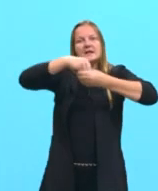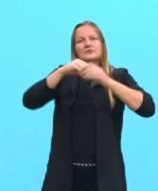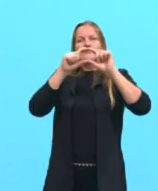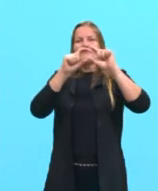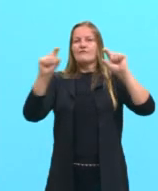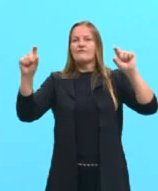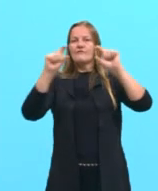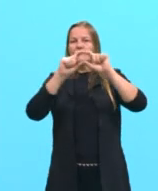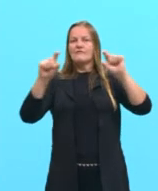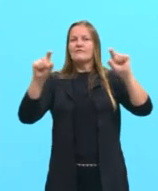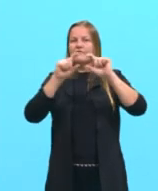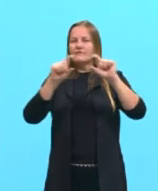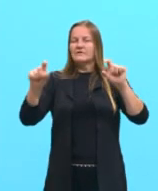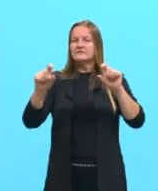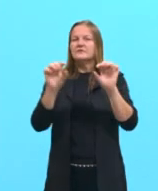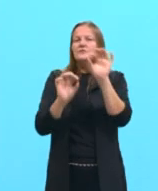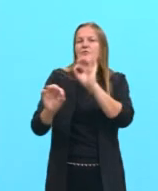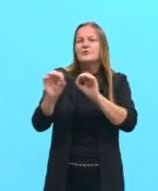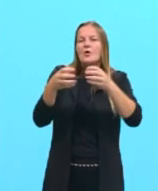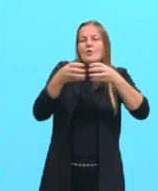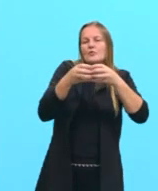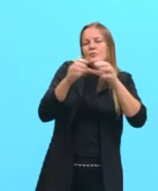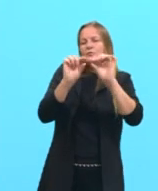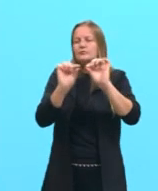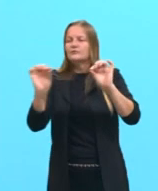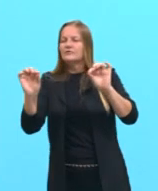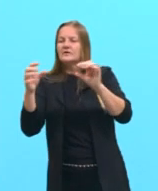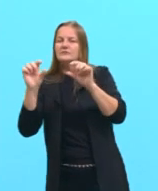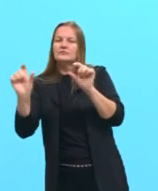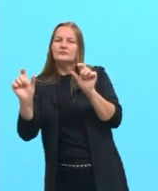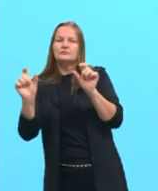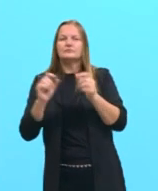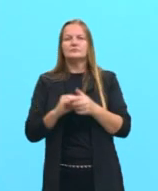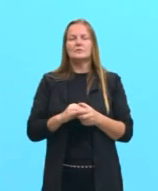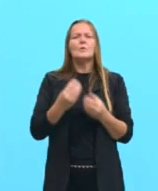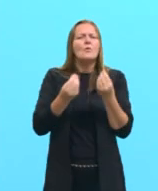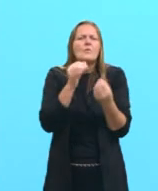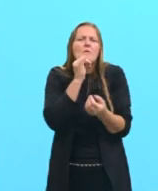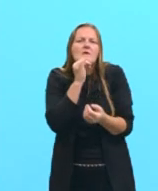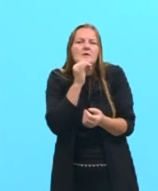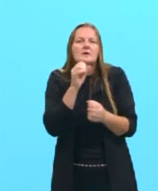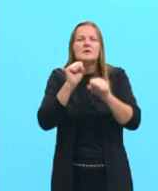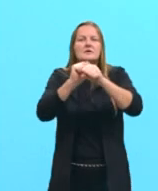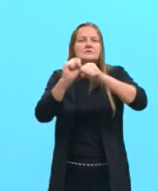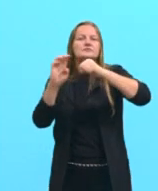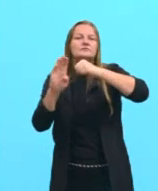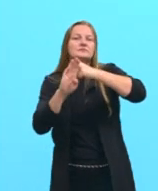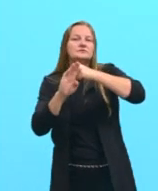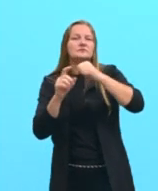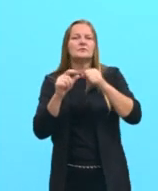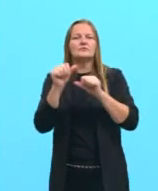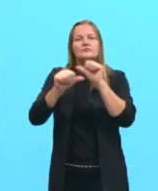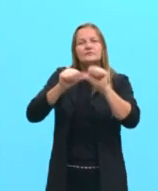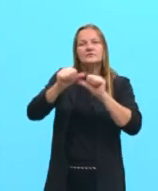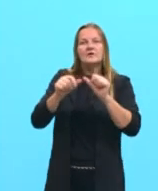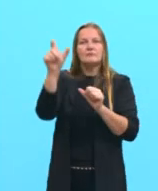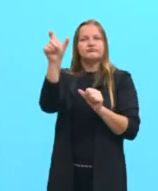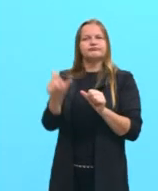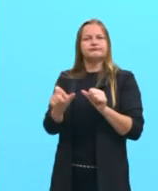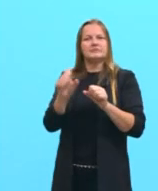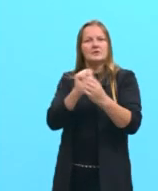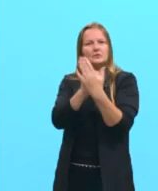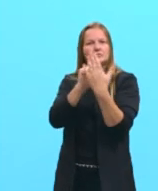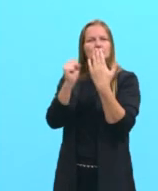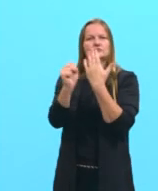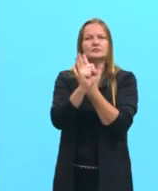frase, se organizar como grupos? Por exemplo, como é que um substantivo pode virar um sujeito ou um